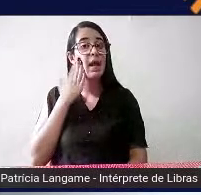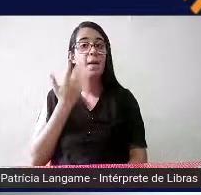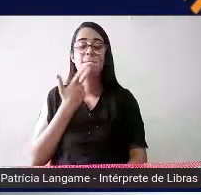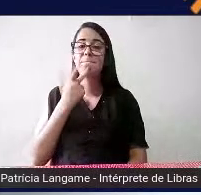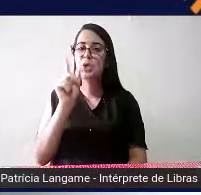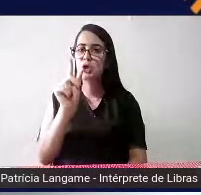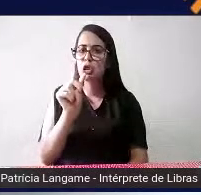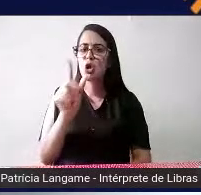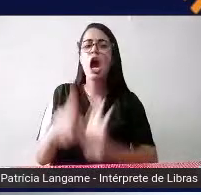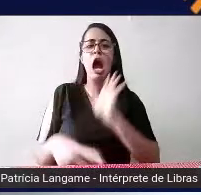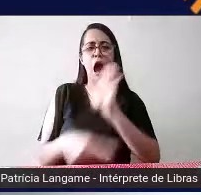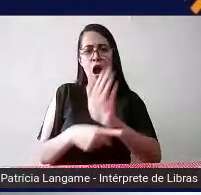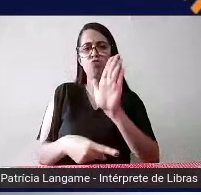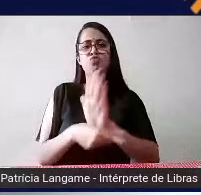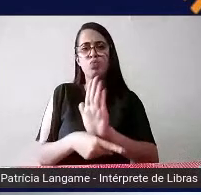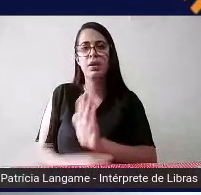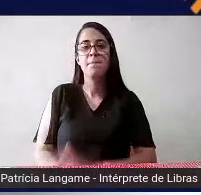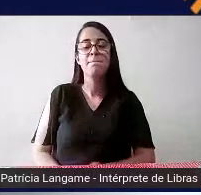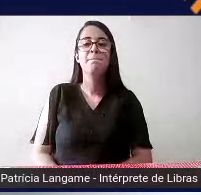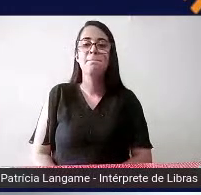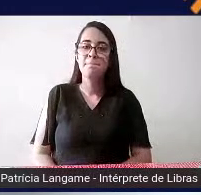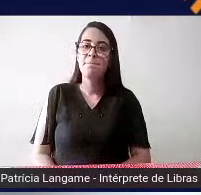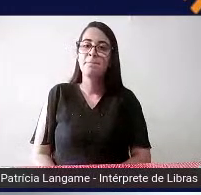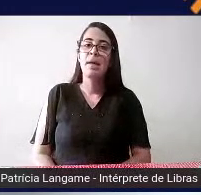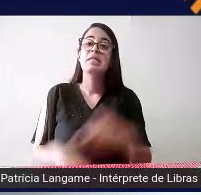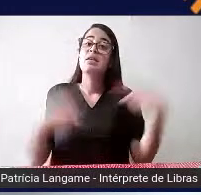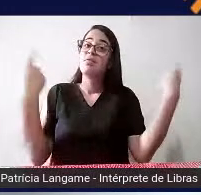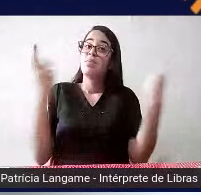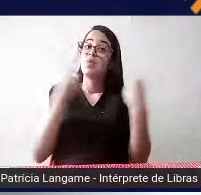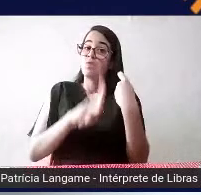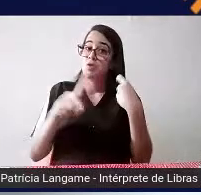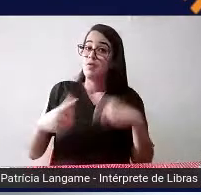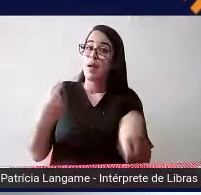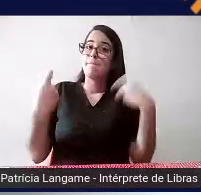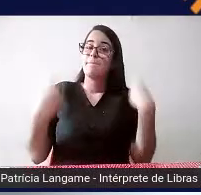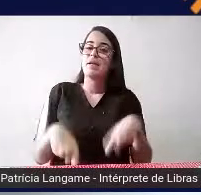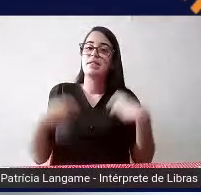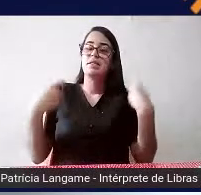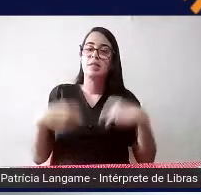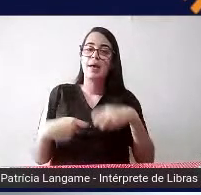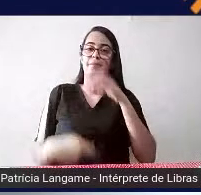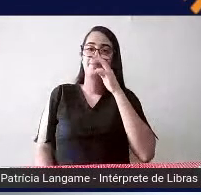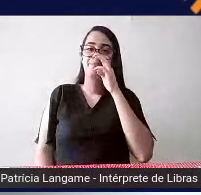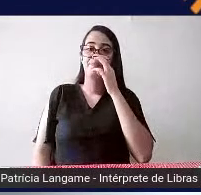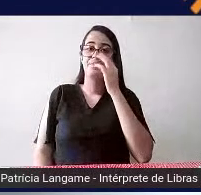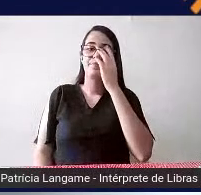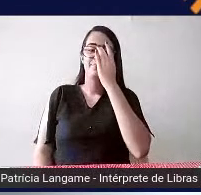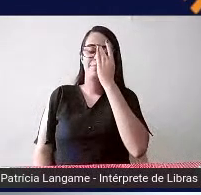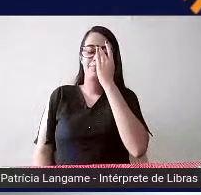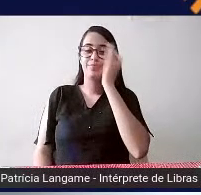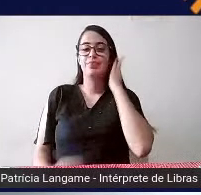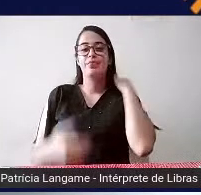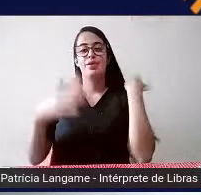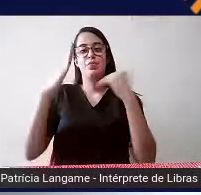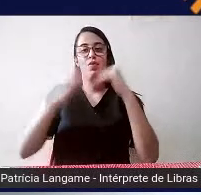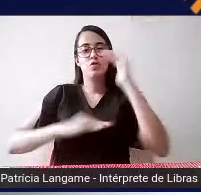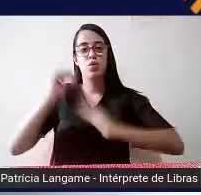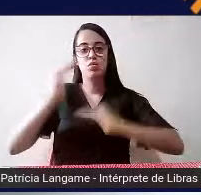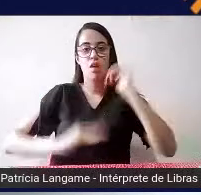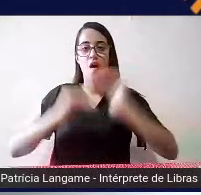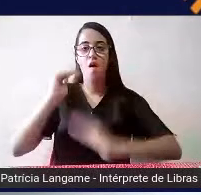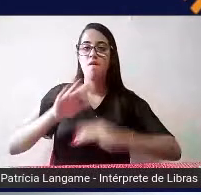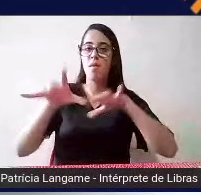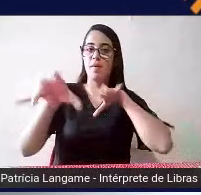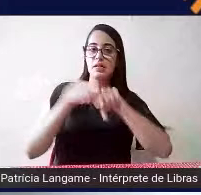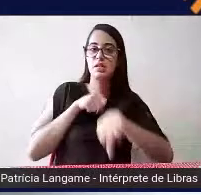ajuda muito mas nesse caso ele vai precisar né de um profissional com formação em educação especial para